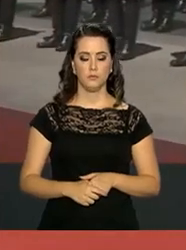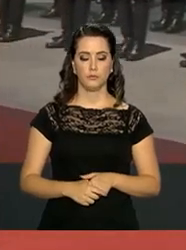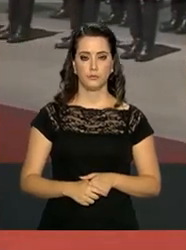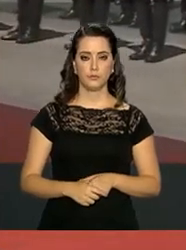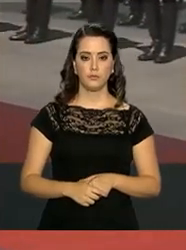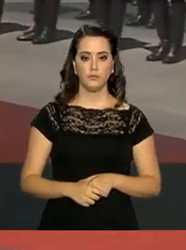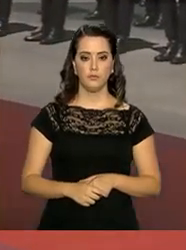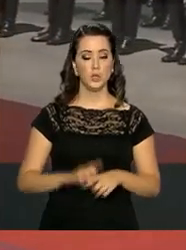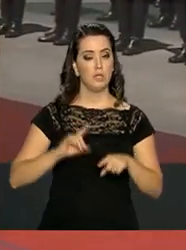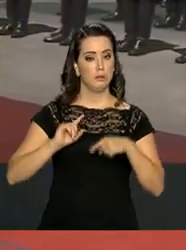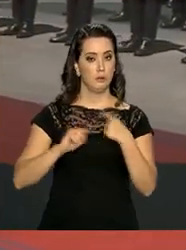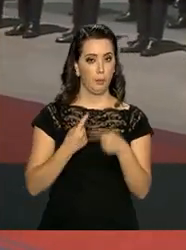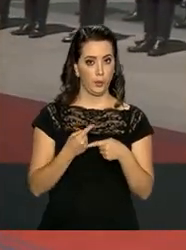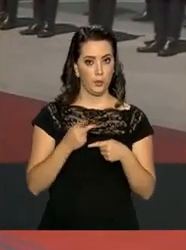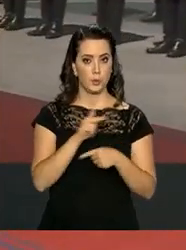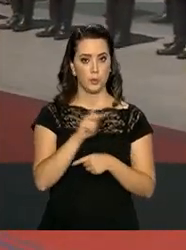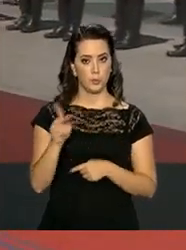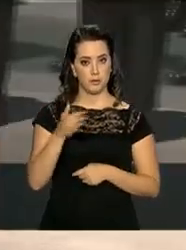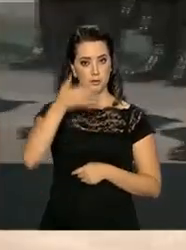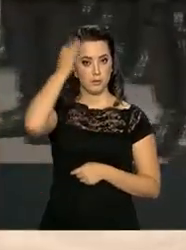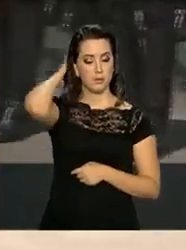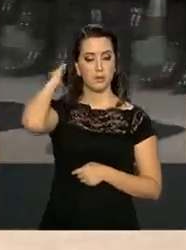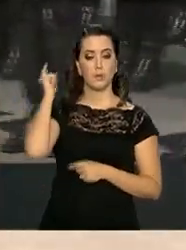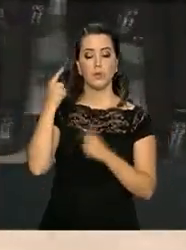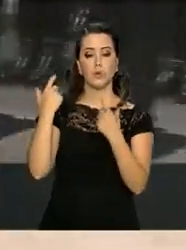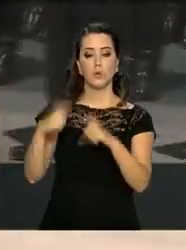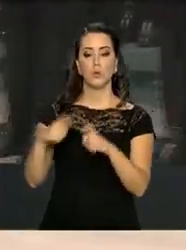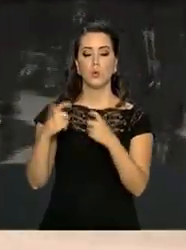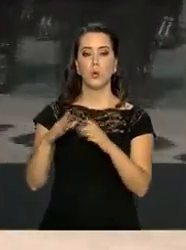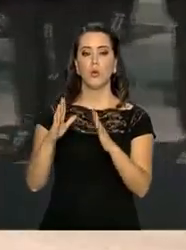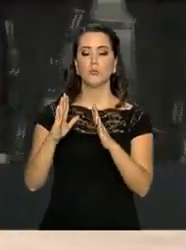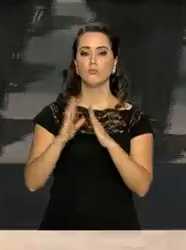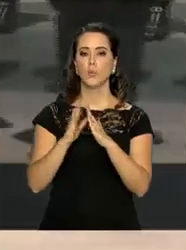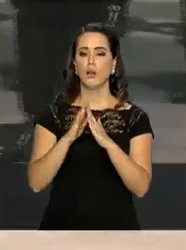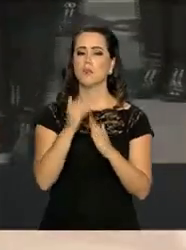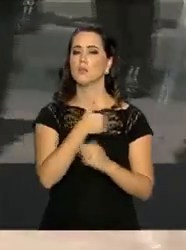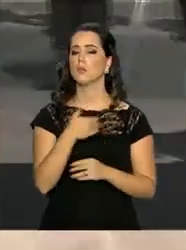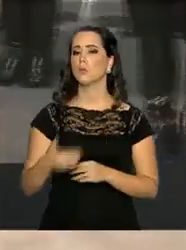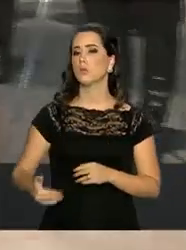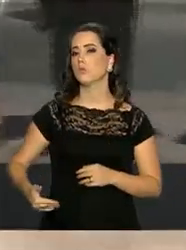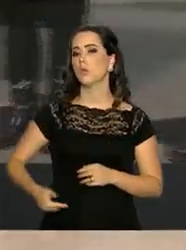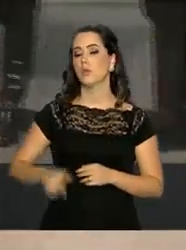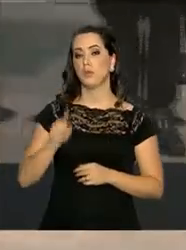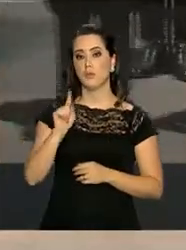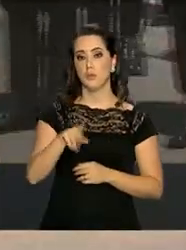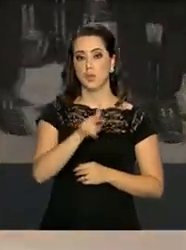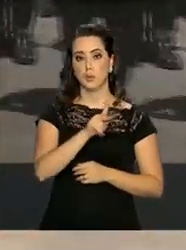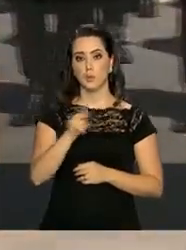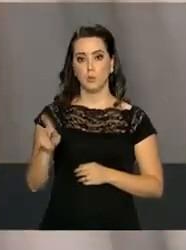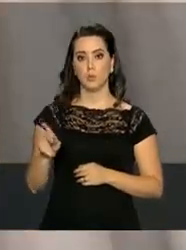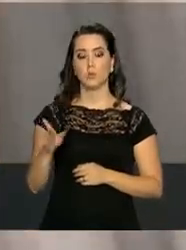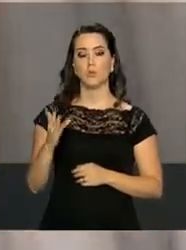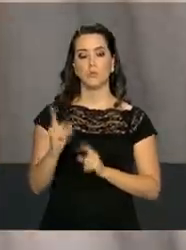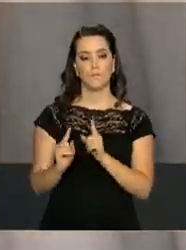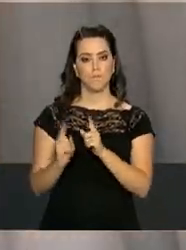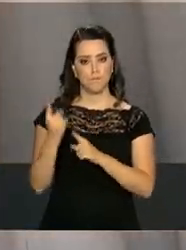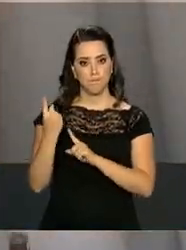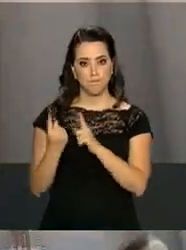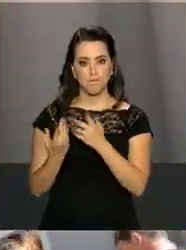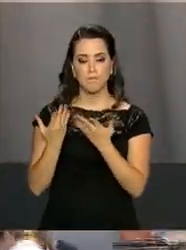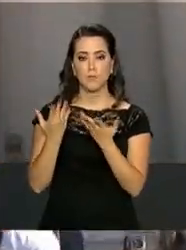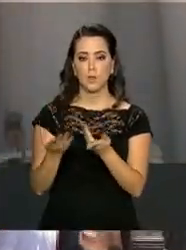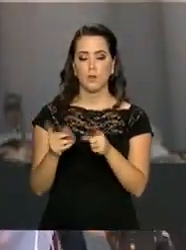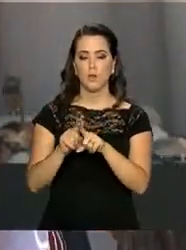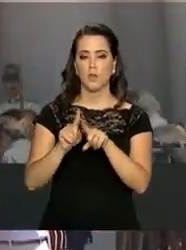Em seguida, o presidente Michel Temer foi para o Palácio de La Moneda, sede da Presidência da República. Durante